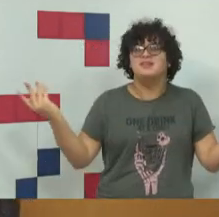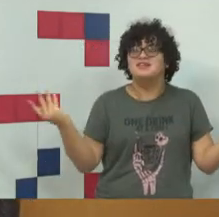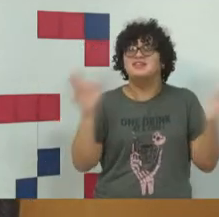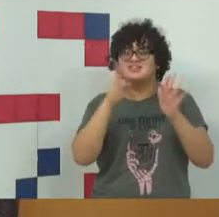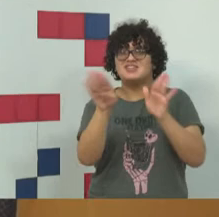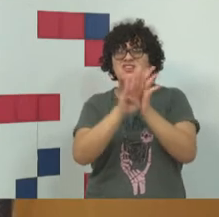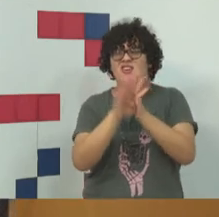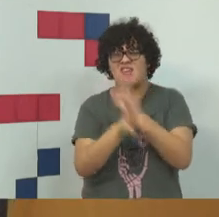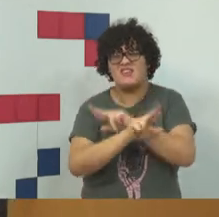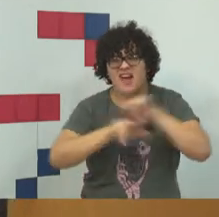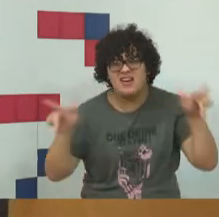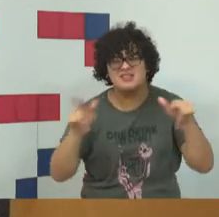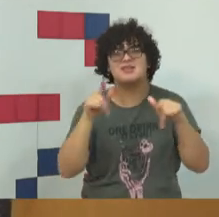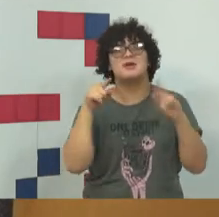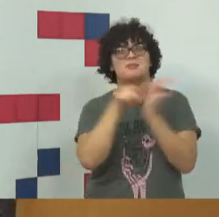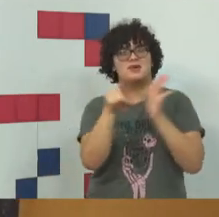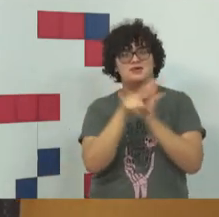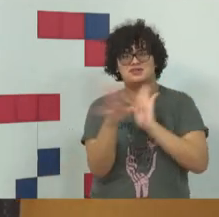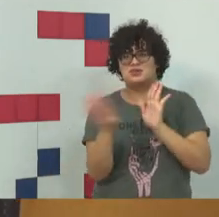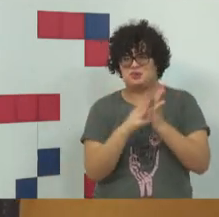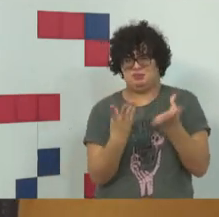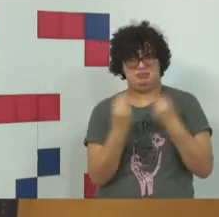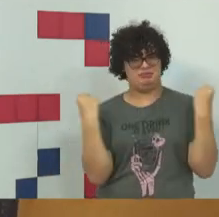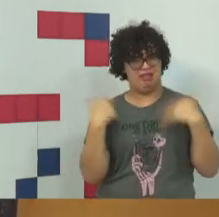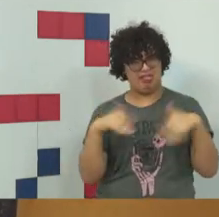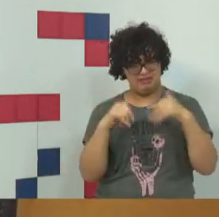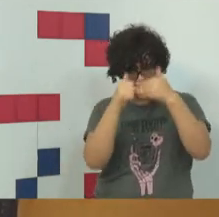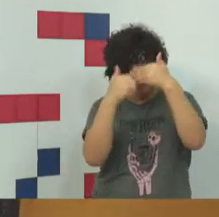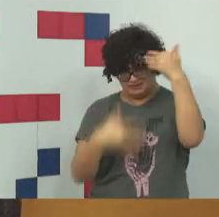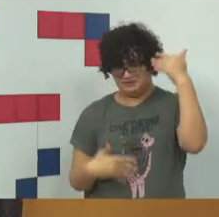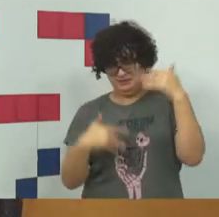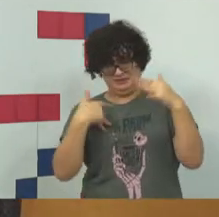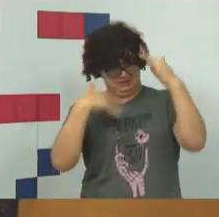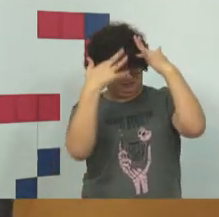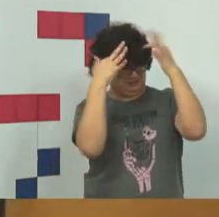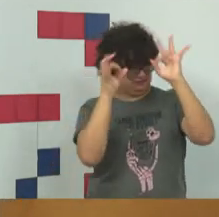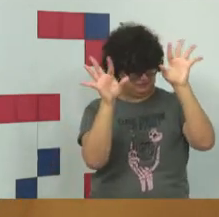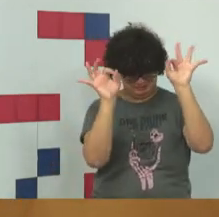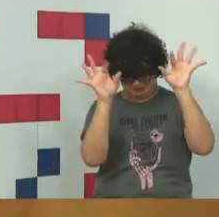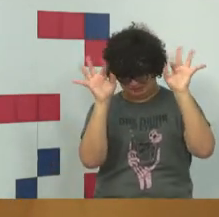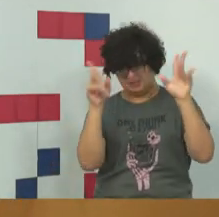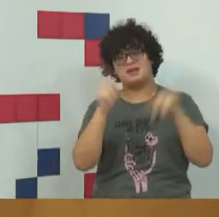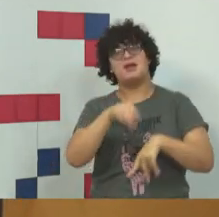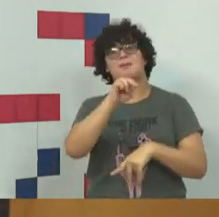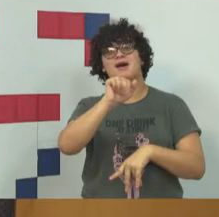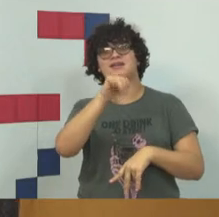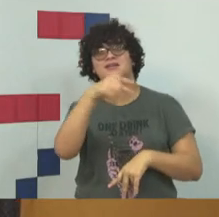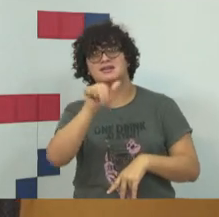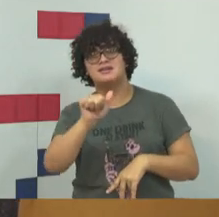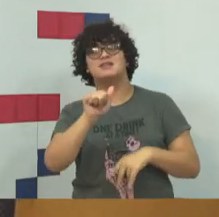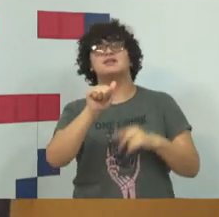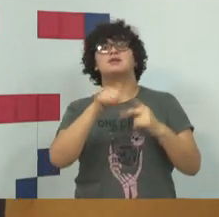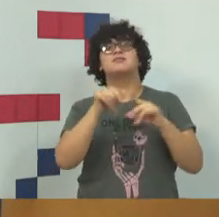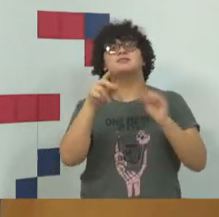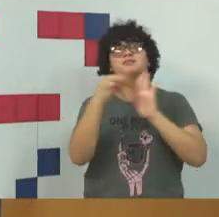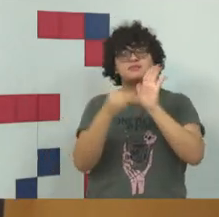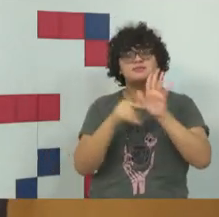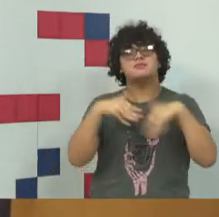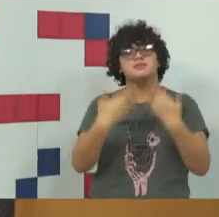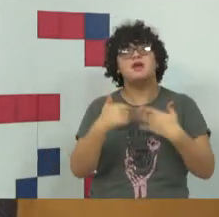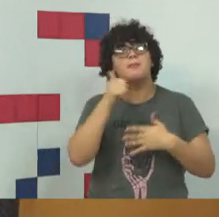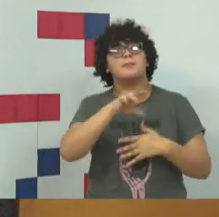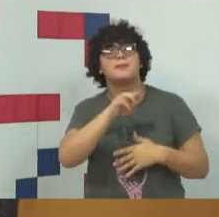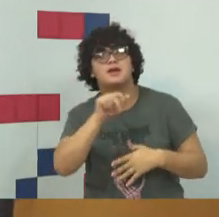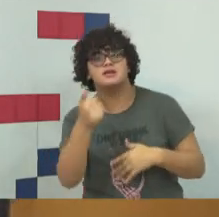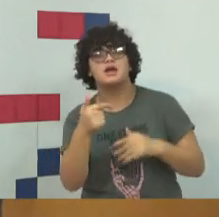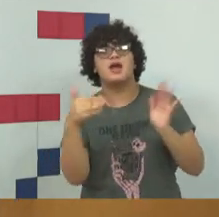chegaram, na verdade, algumas dezenas já chegaram. Eu já separei algumas aqui, da Mariana, do Memorial, do Michael, da Vila Maria,